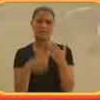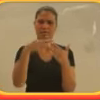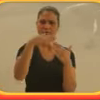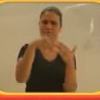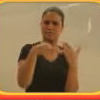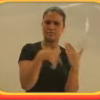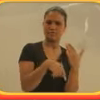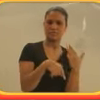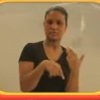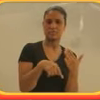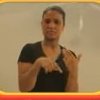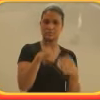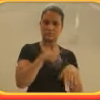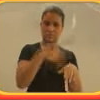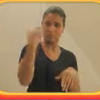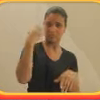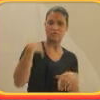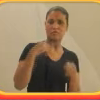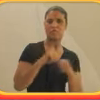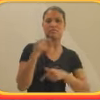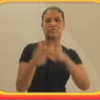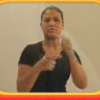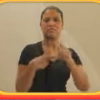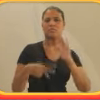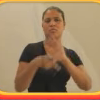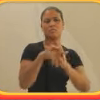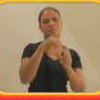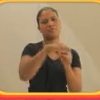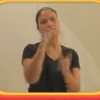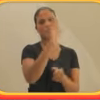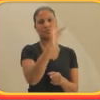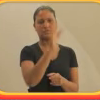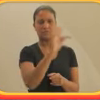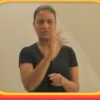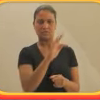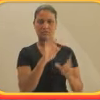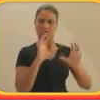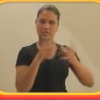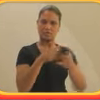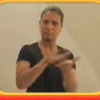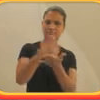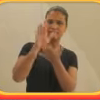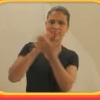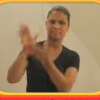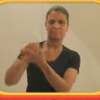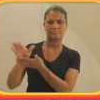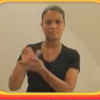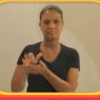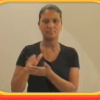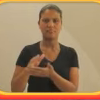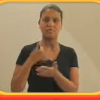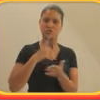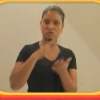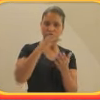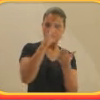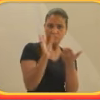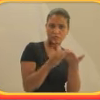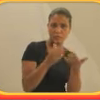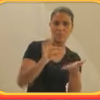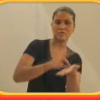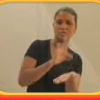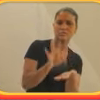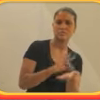Chegaram vários formulários. Na época, eu fazia um trabalho na própria universidade e na assessoria de imprensa da universidade. Chegaram vários